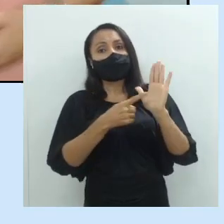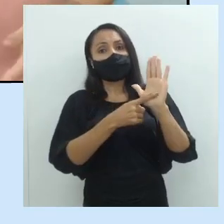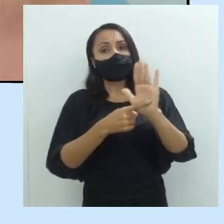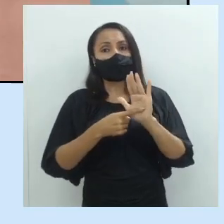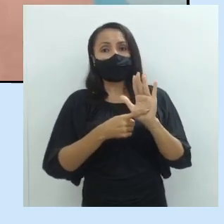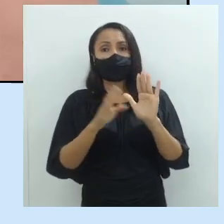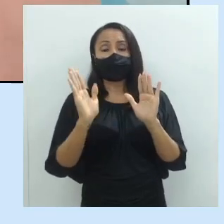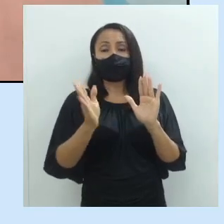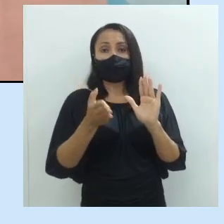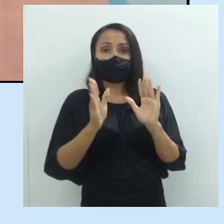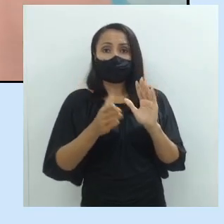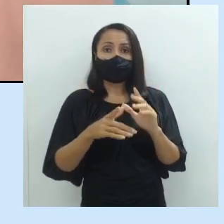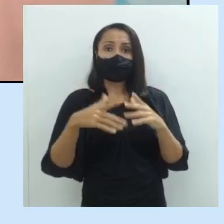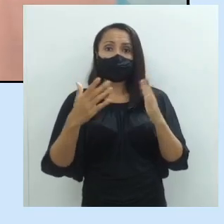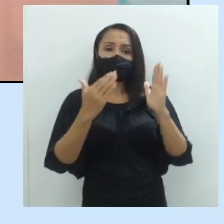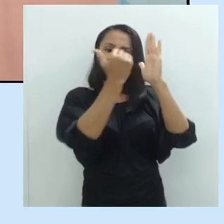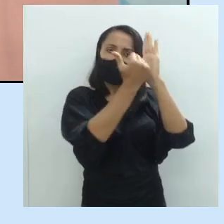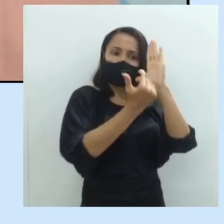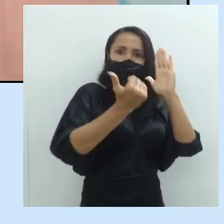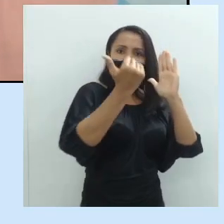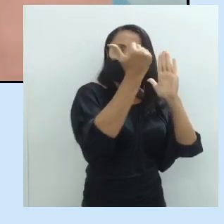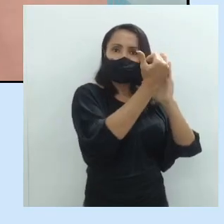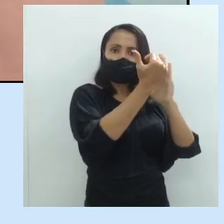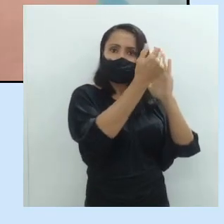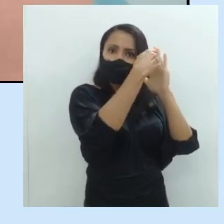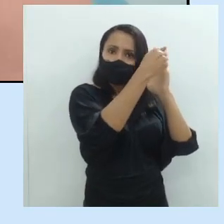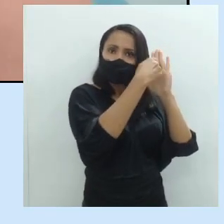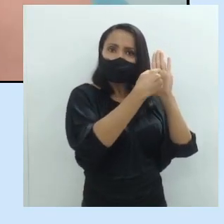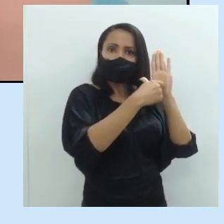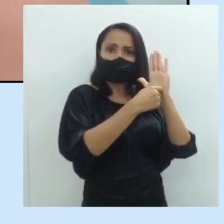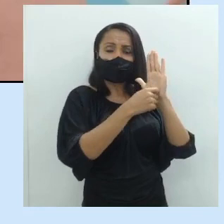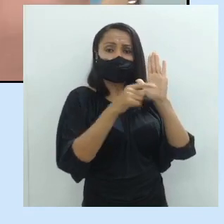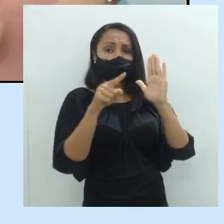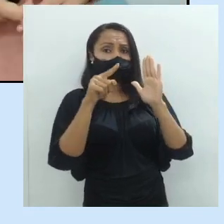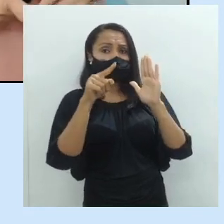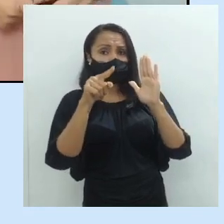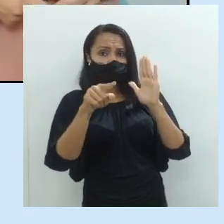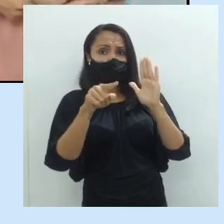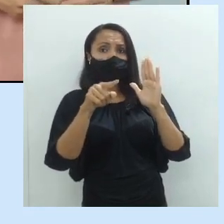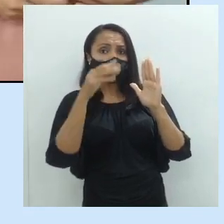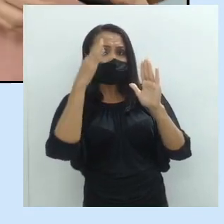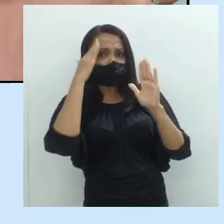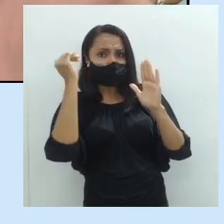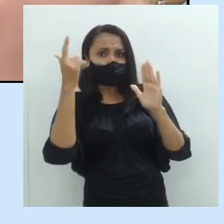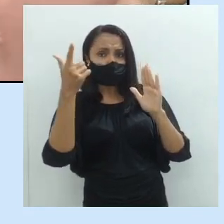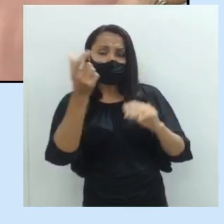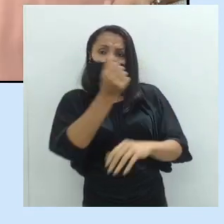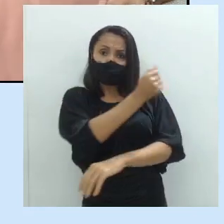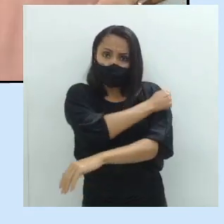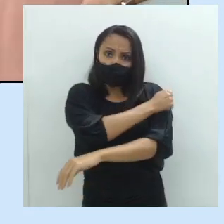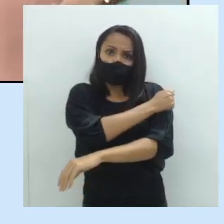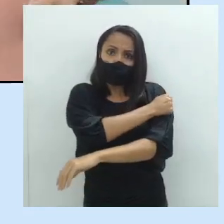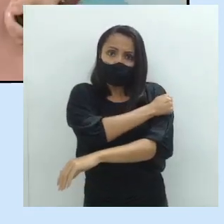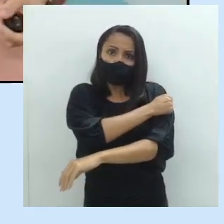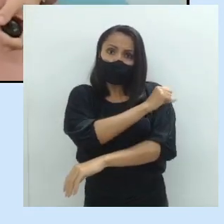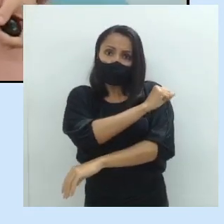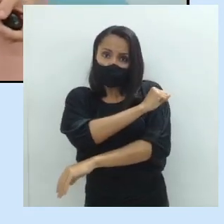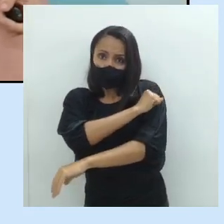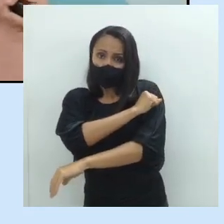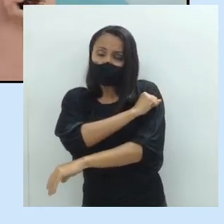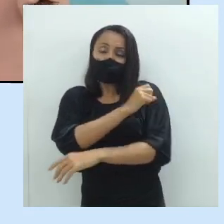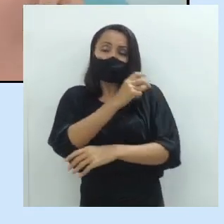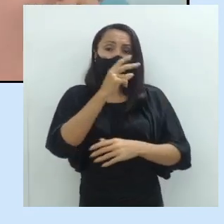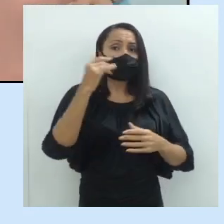vocês, para além do que foi escrito. Como vocês são estudantes do oitavo ano, é importante